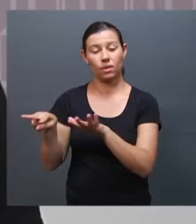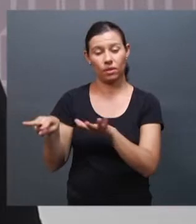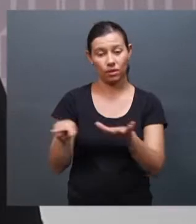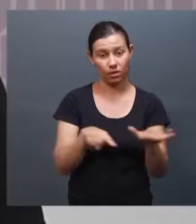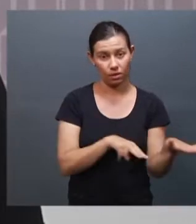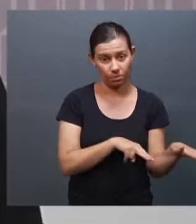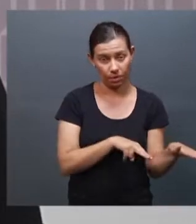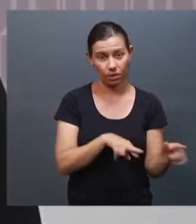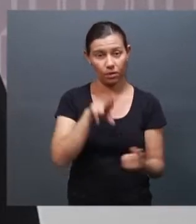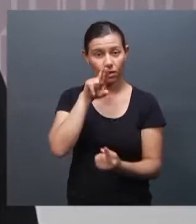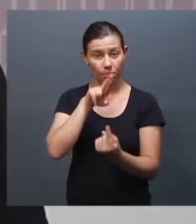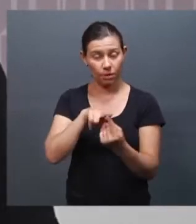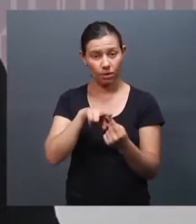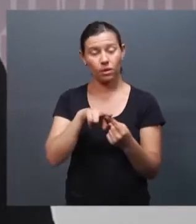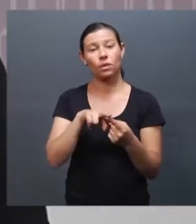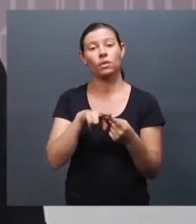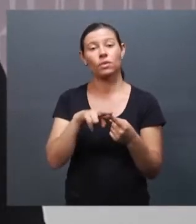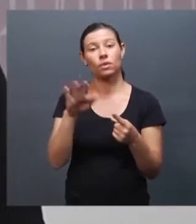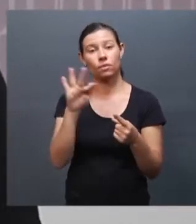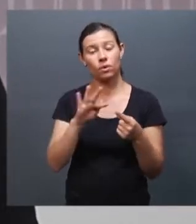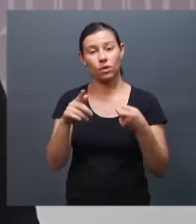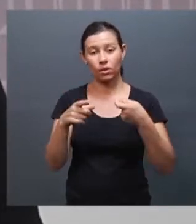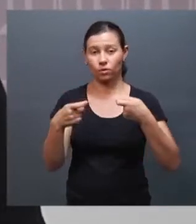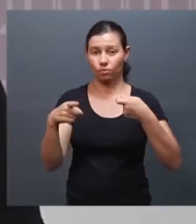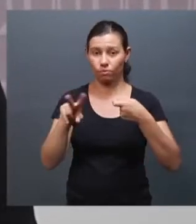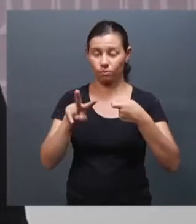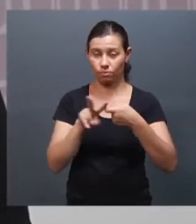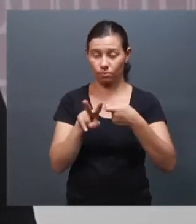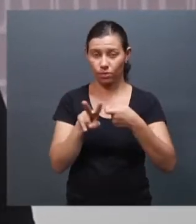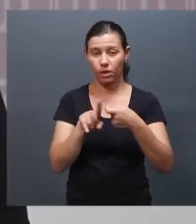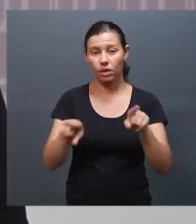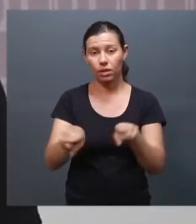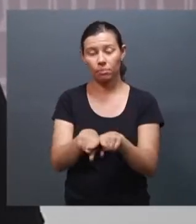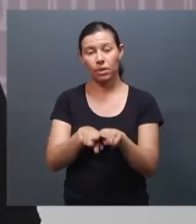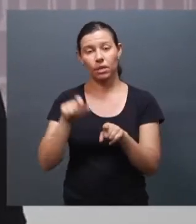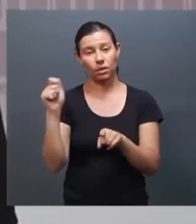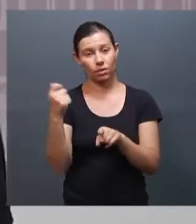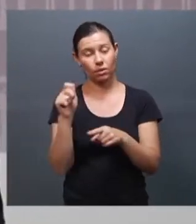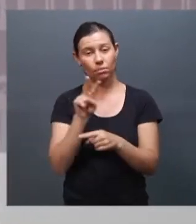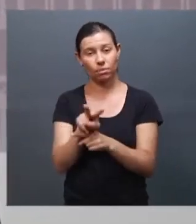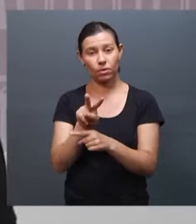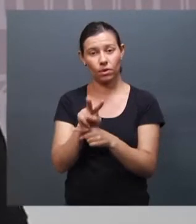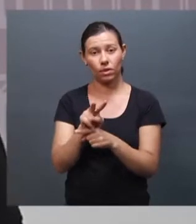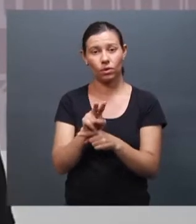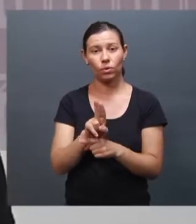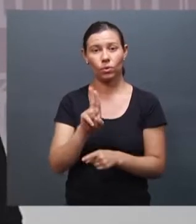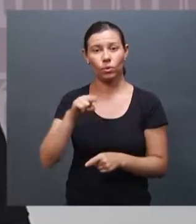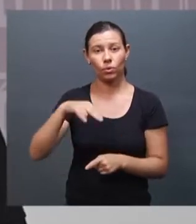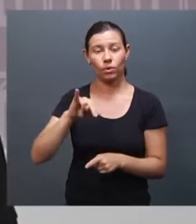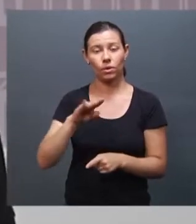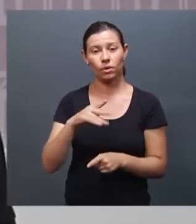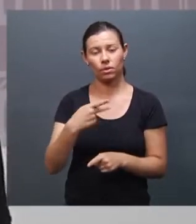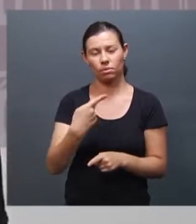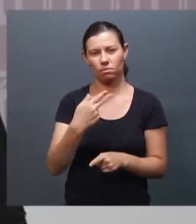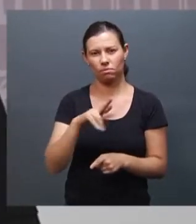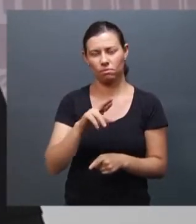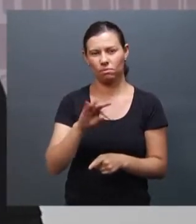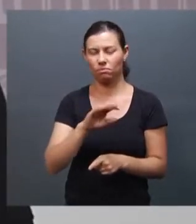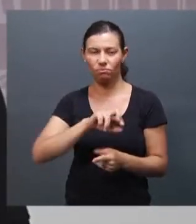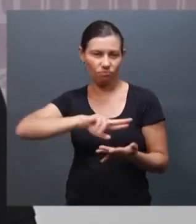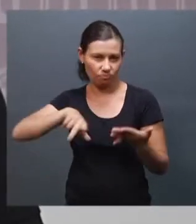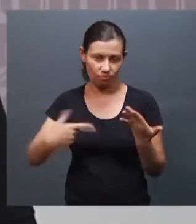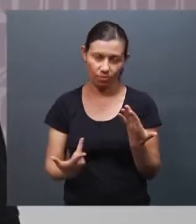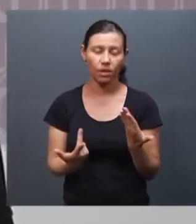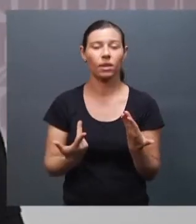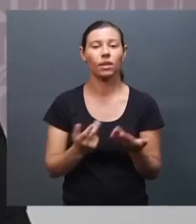da Faculdade de Medicina Veterinária e da Associação Protetora de Animais de Uberlândia, além de protetores e defensores de animais em geral, se